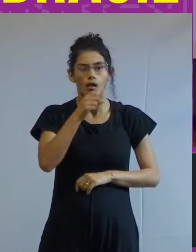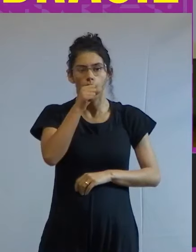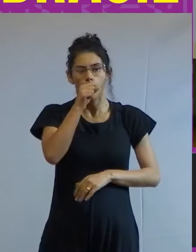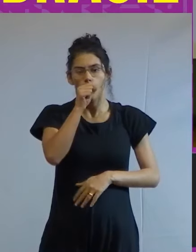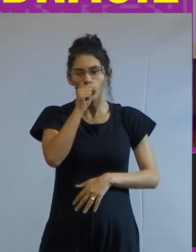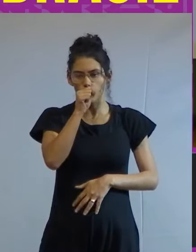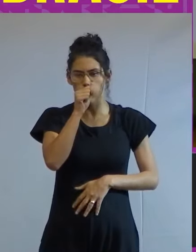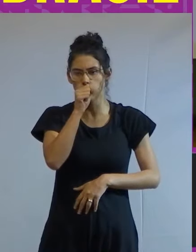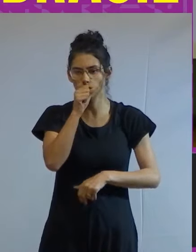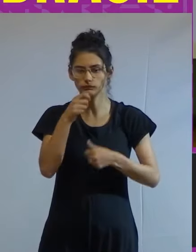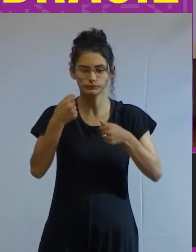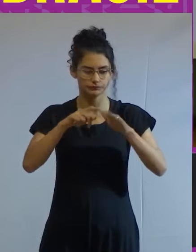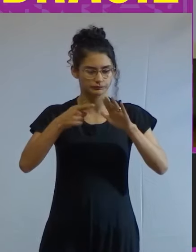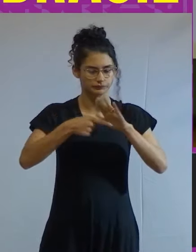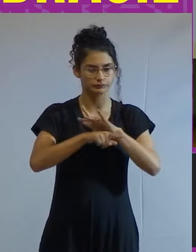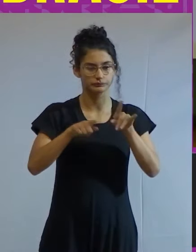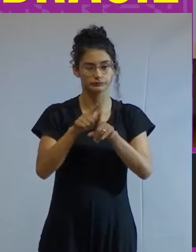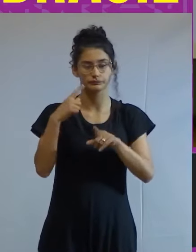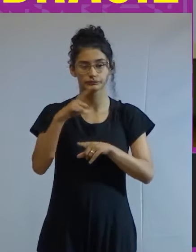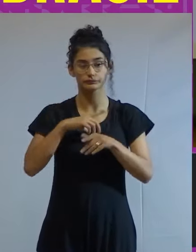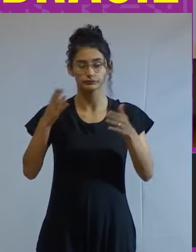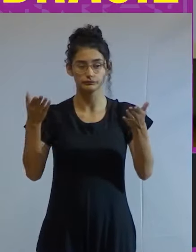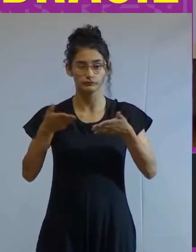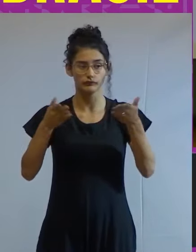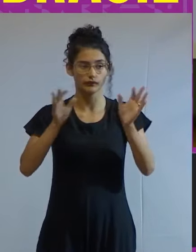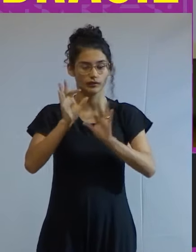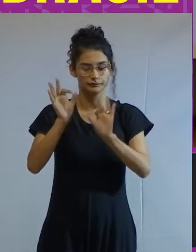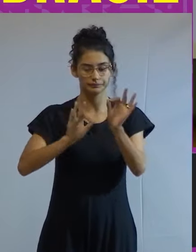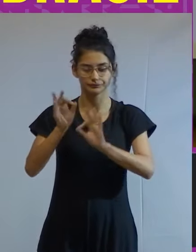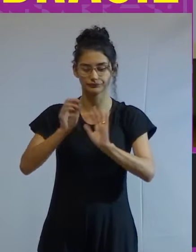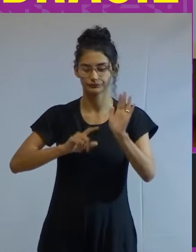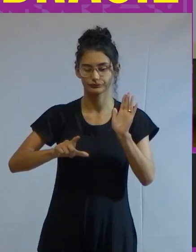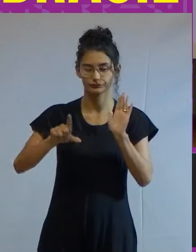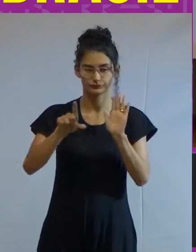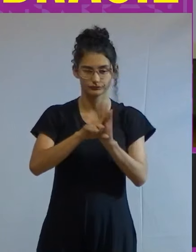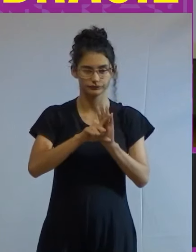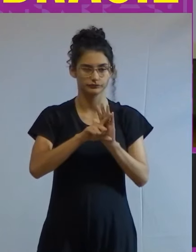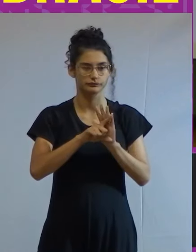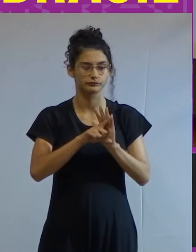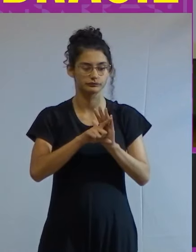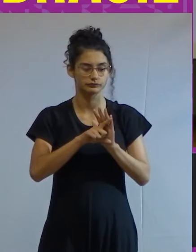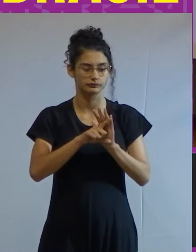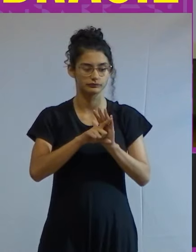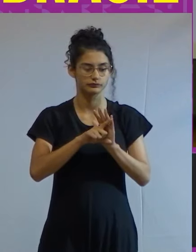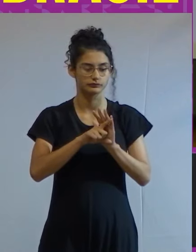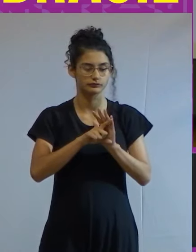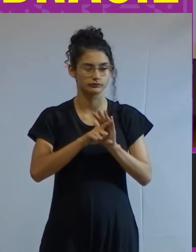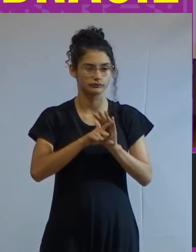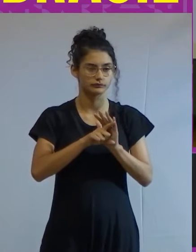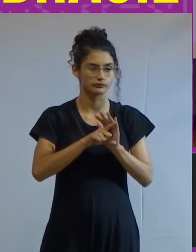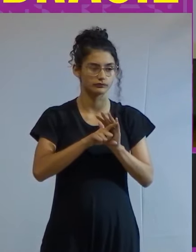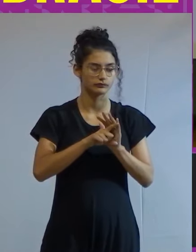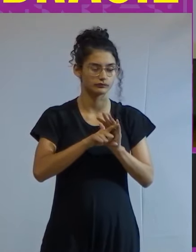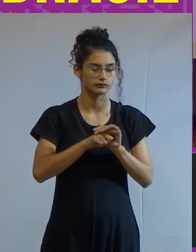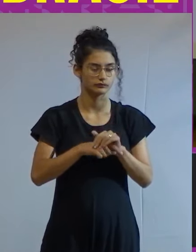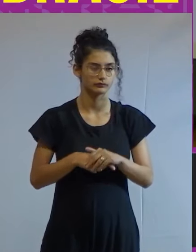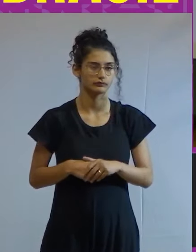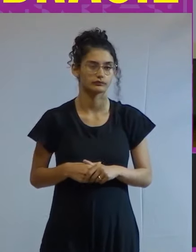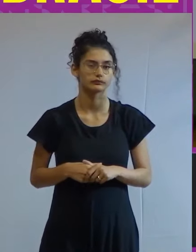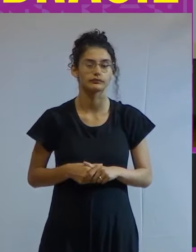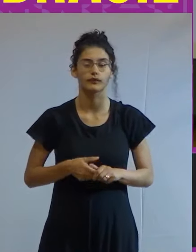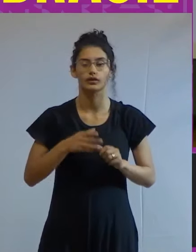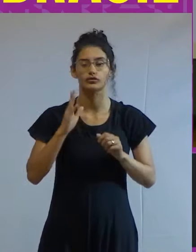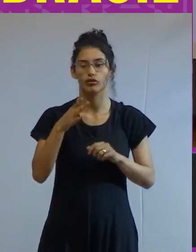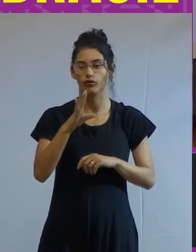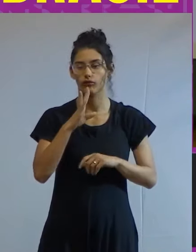aprofundada nós temos agora o projeto de lei dos fundos fechados e das offshores que já